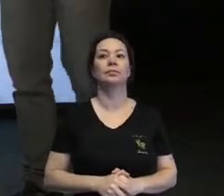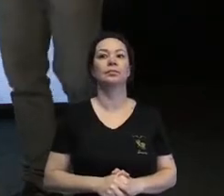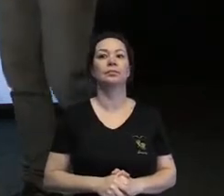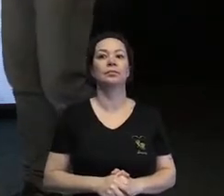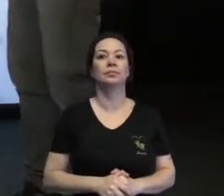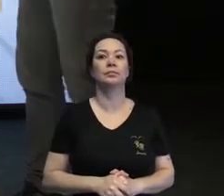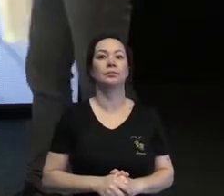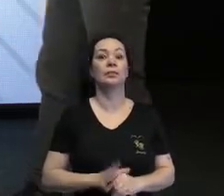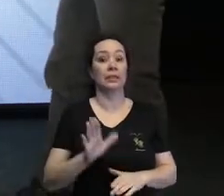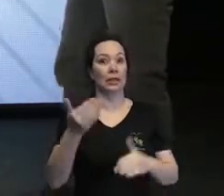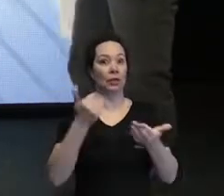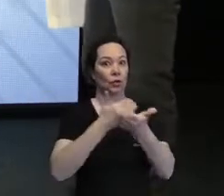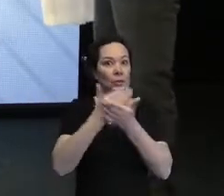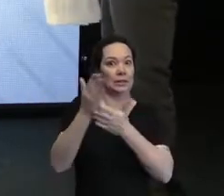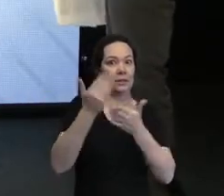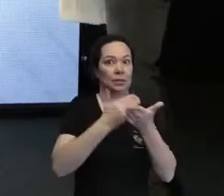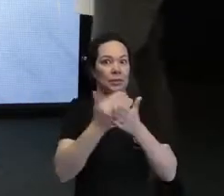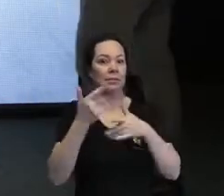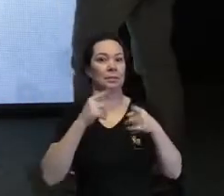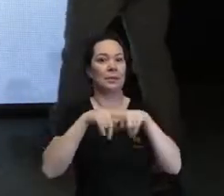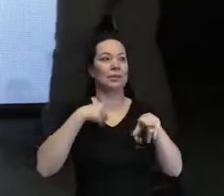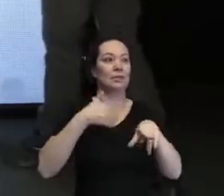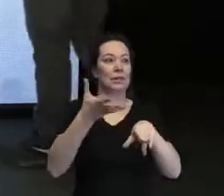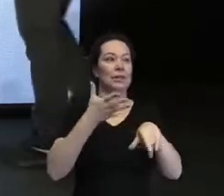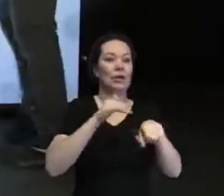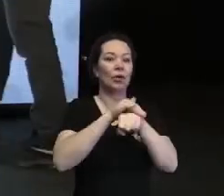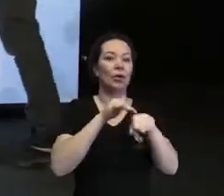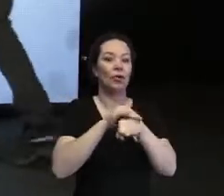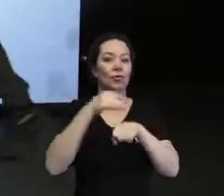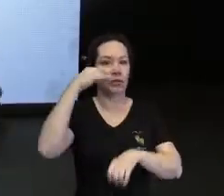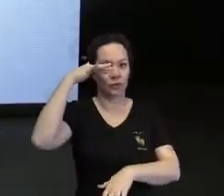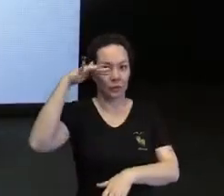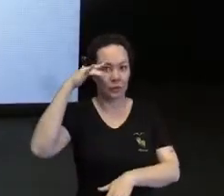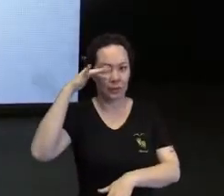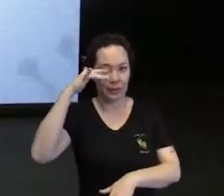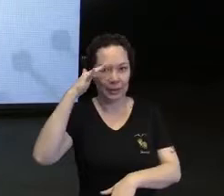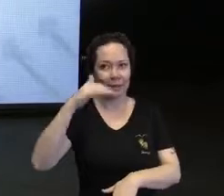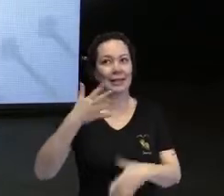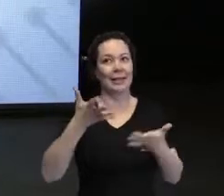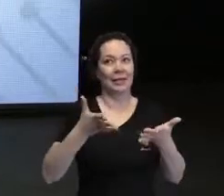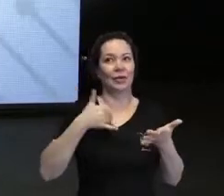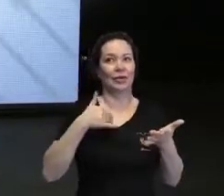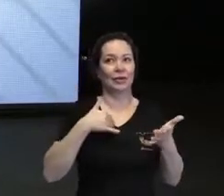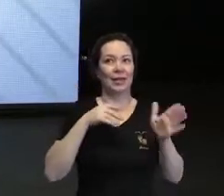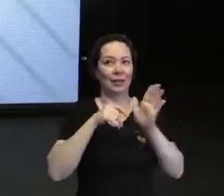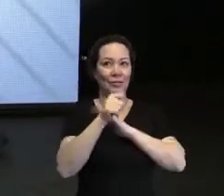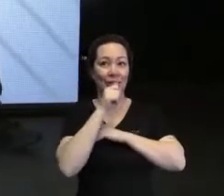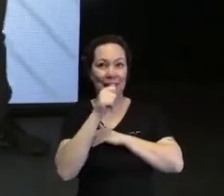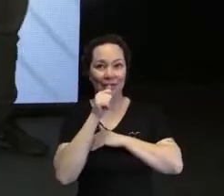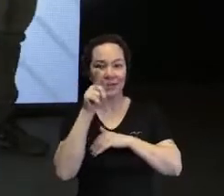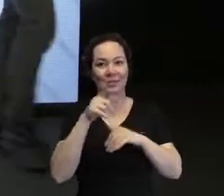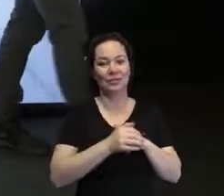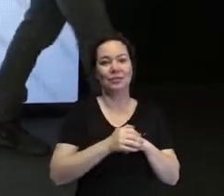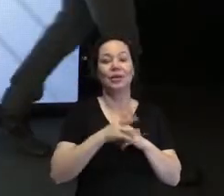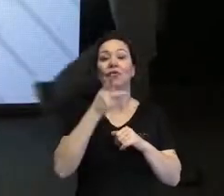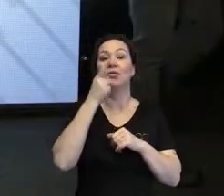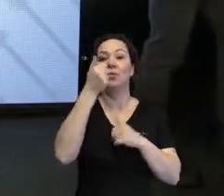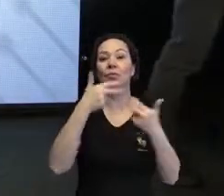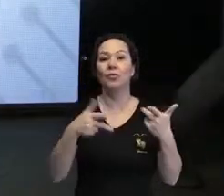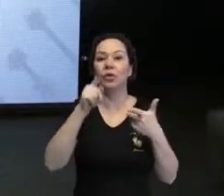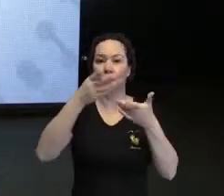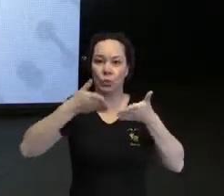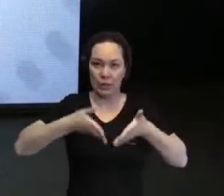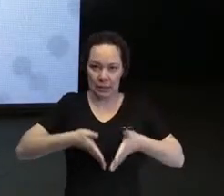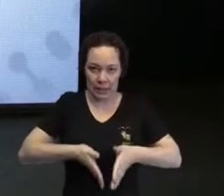O pessoal está chegando, então, mas eu queria conversar com a Marília. favor. Conta uma coisa, Marília. Agora não mudou, hein? Eu vou te entrevistar. Me fala uma coisa, você